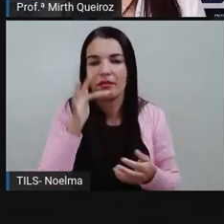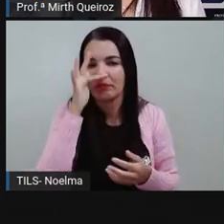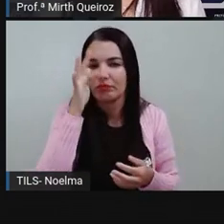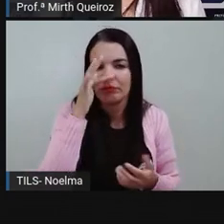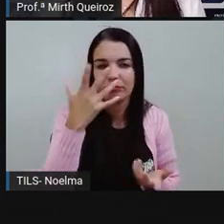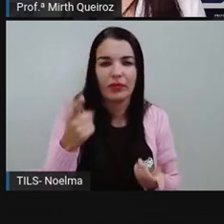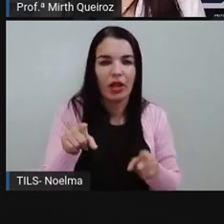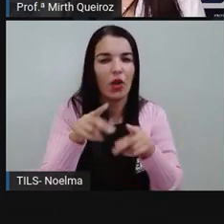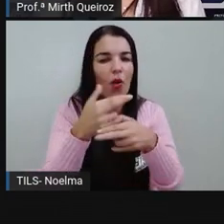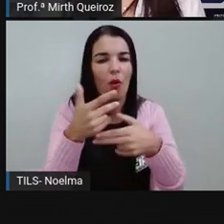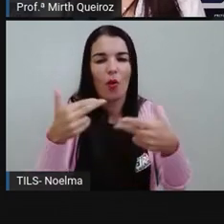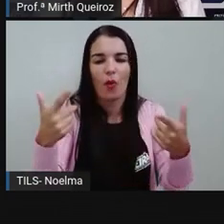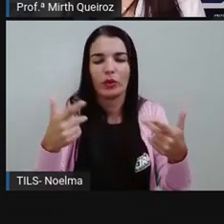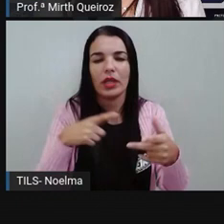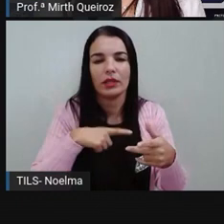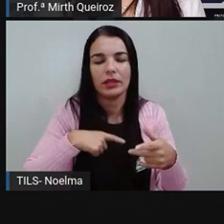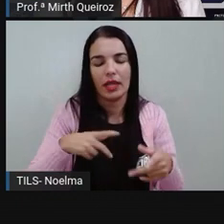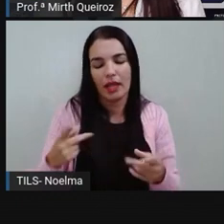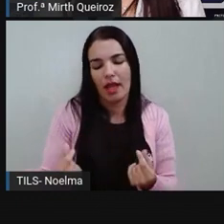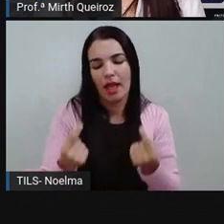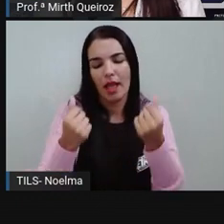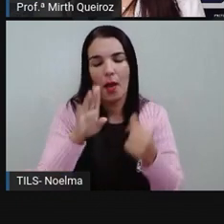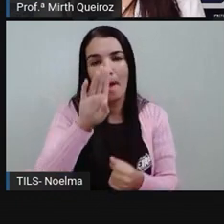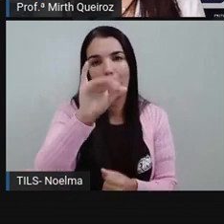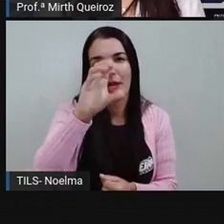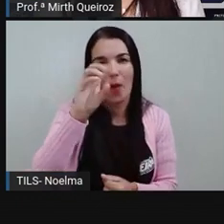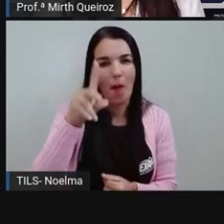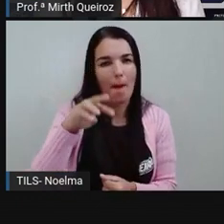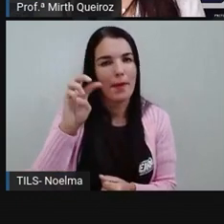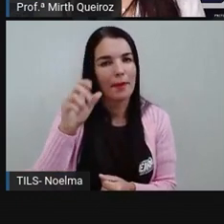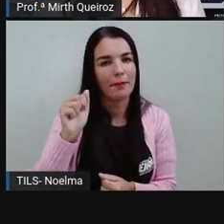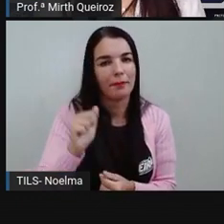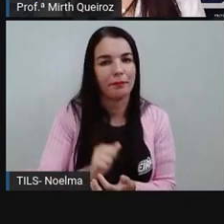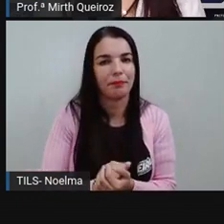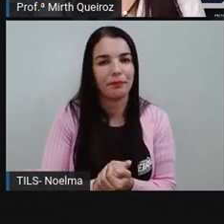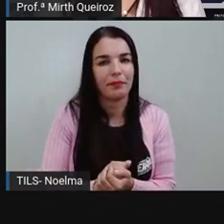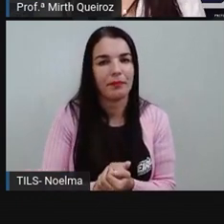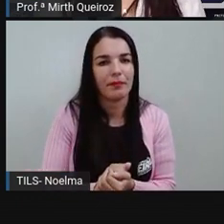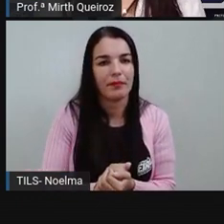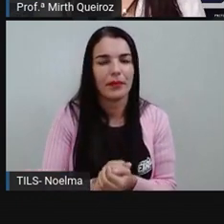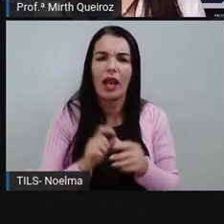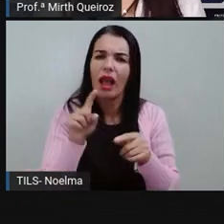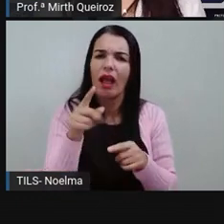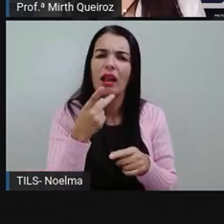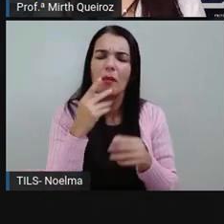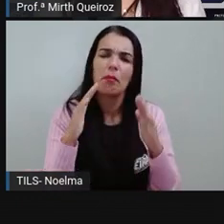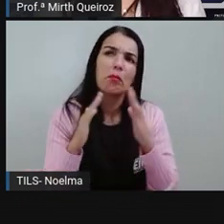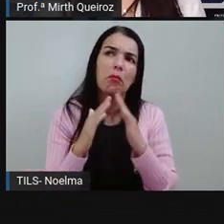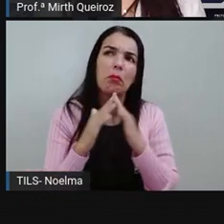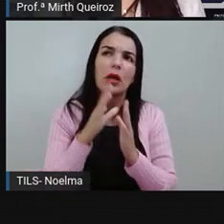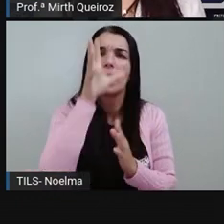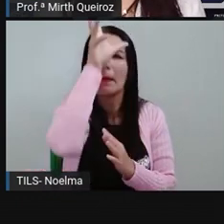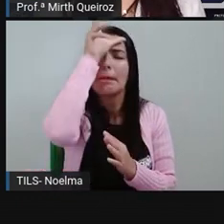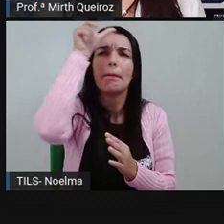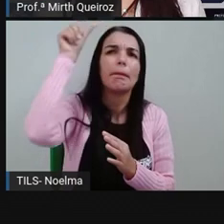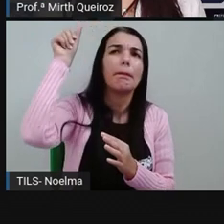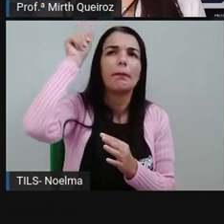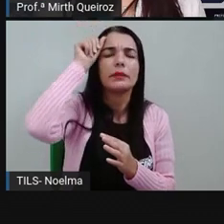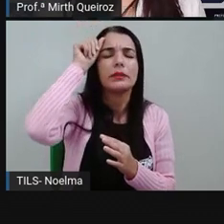flora e outras coisas mais deste rico bioma. Gente, ela mora em Manaus.